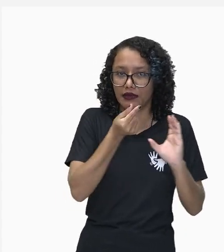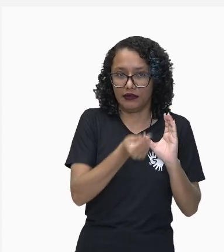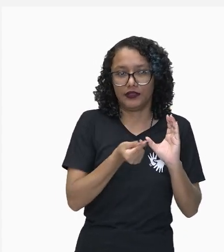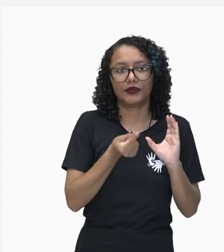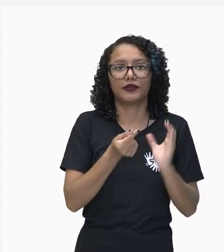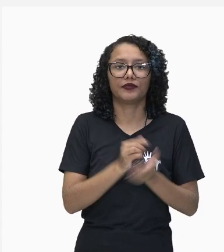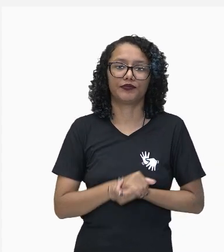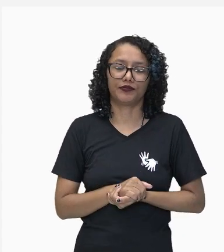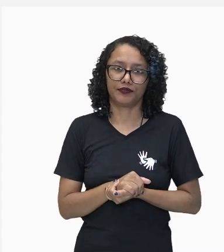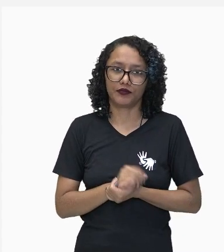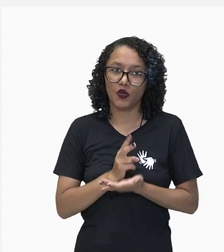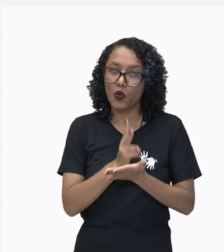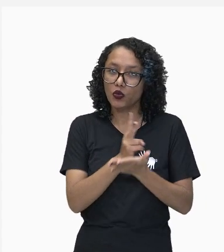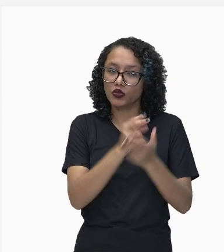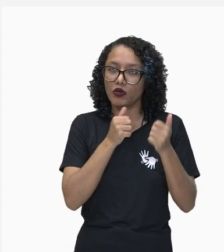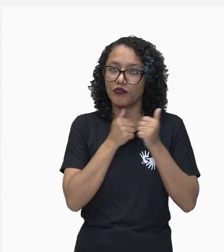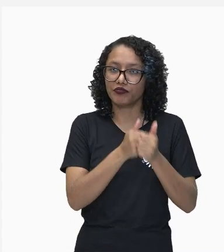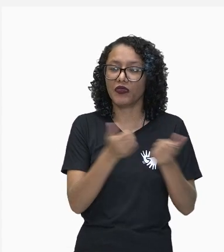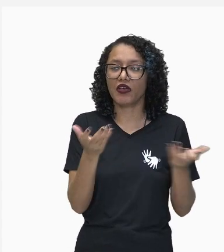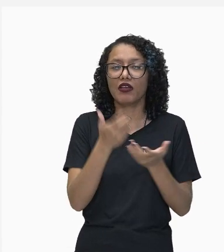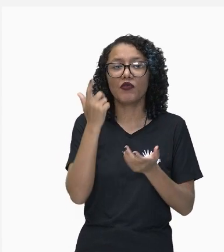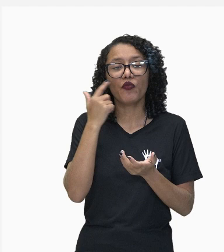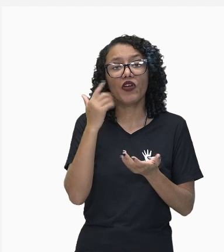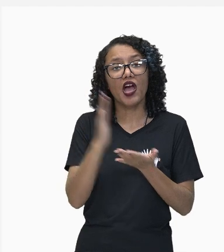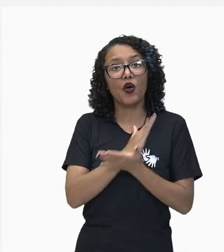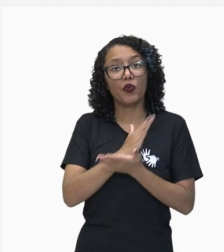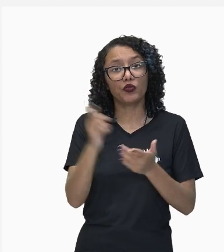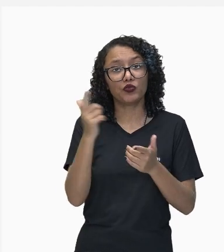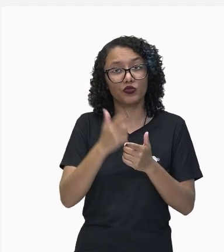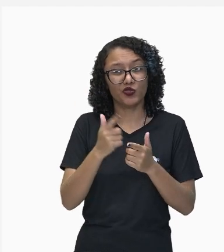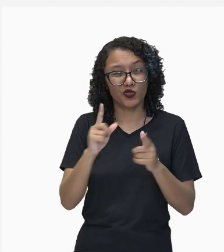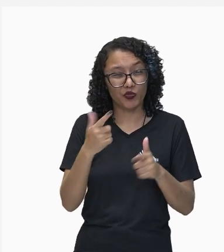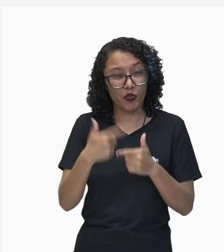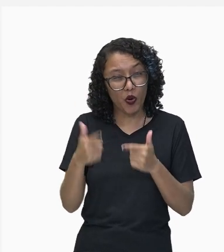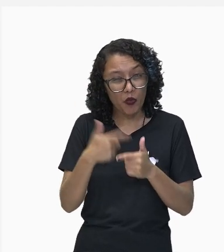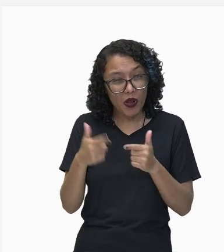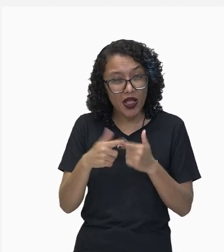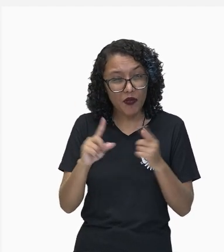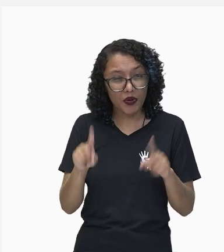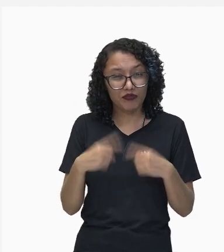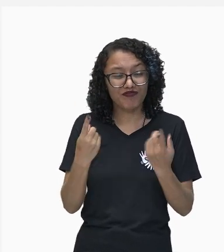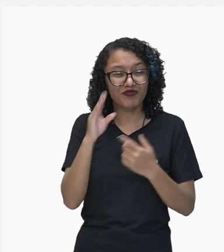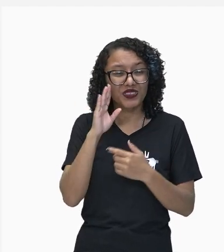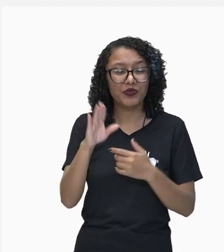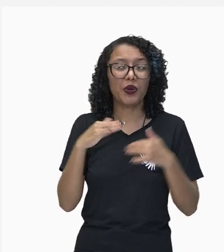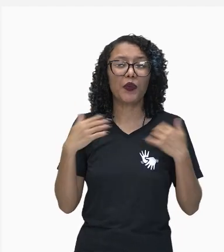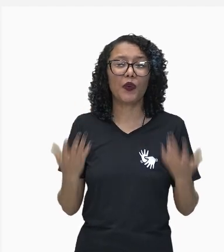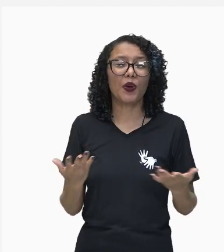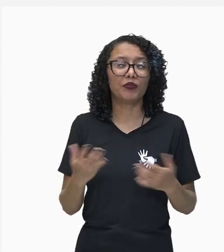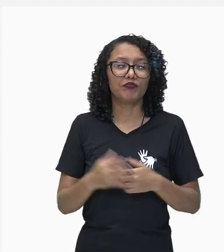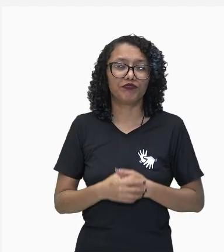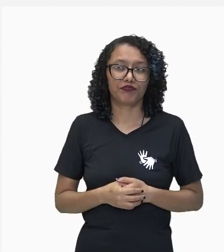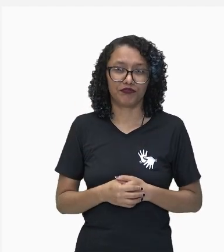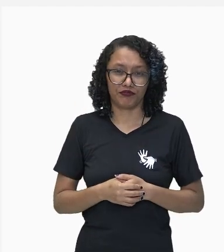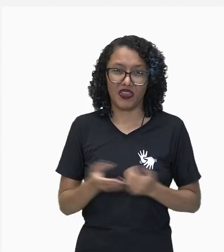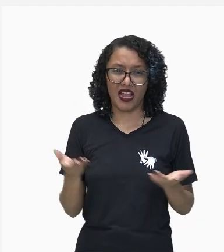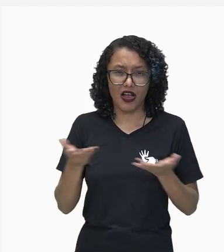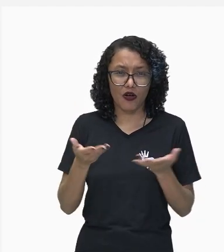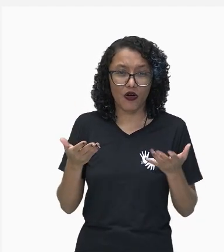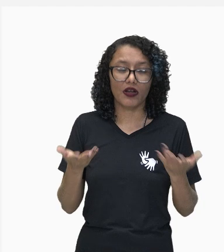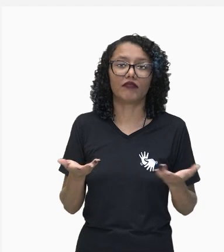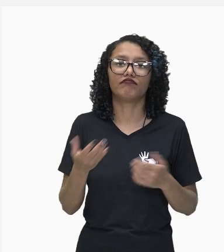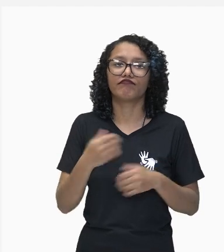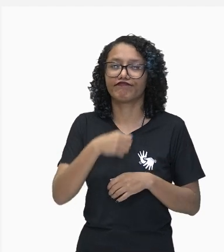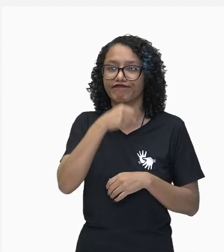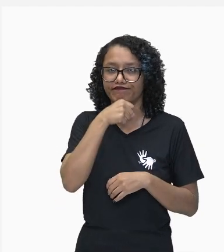os desafios que essa economia enfrenta. E um dos maiores desafios que o Japão enfrenta atualmente é o